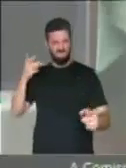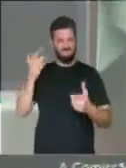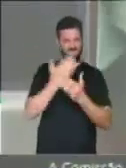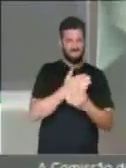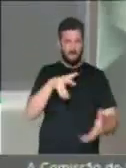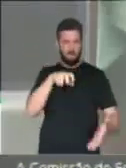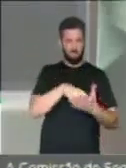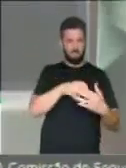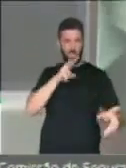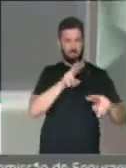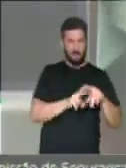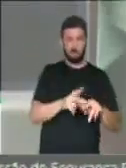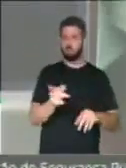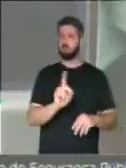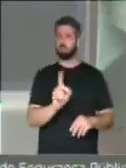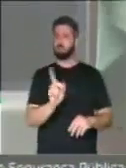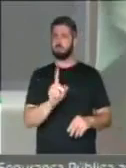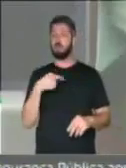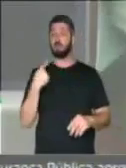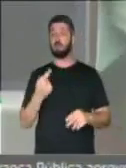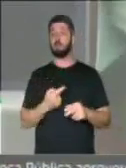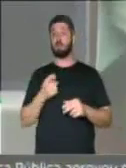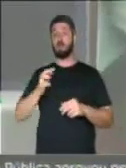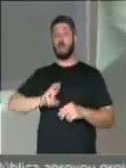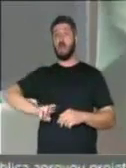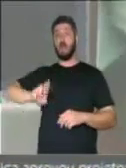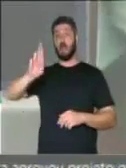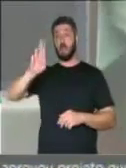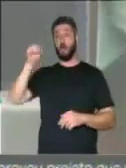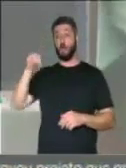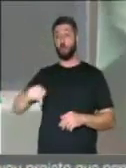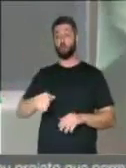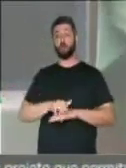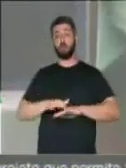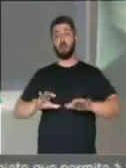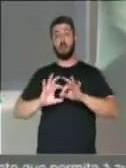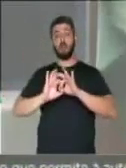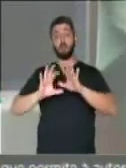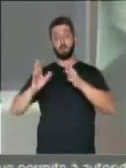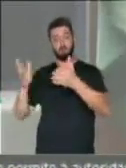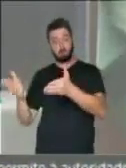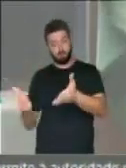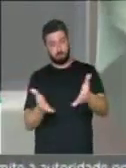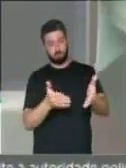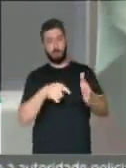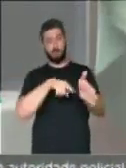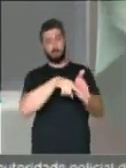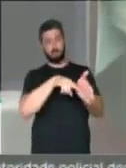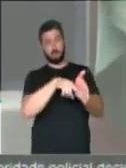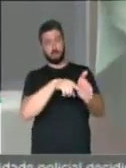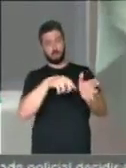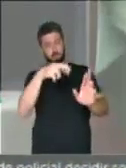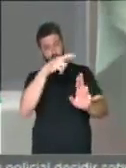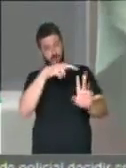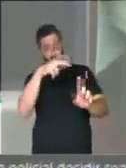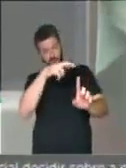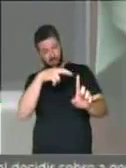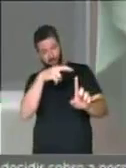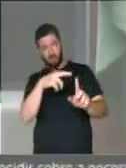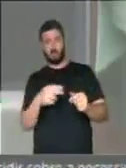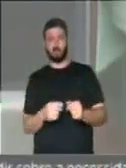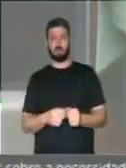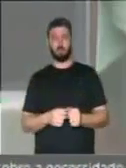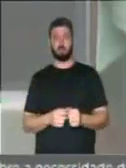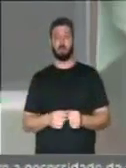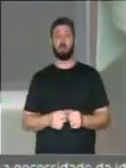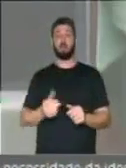esta casa use da sua autoridade, para que nós possamos autorizar